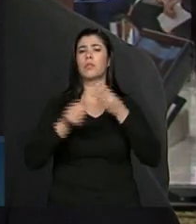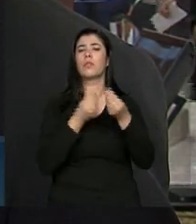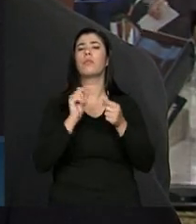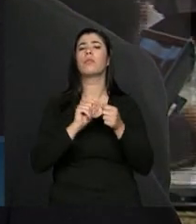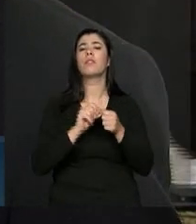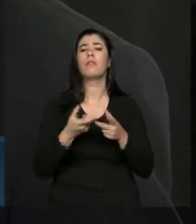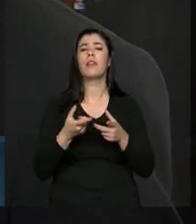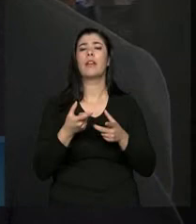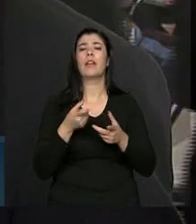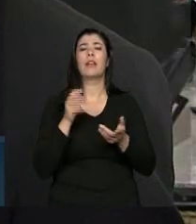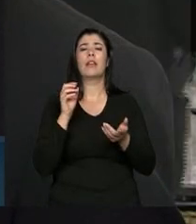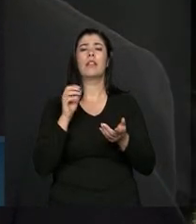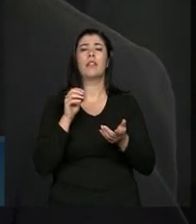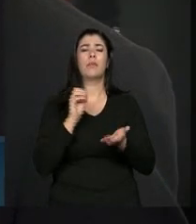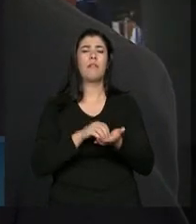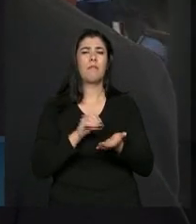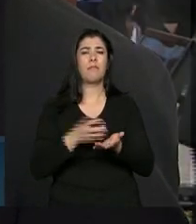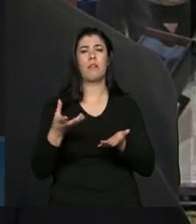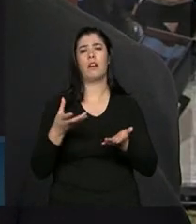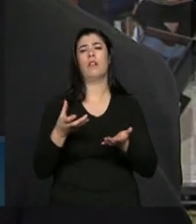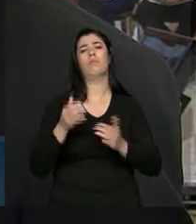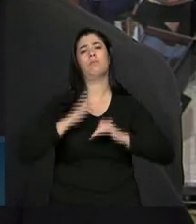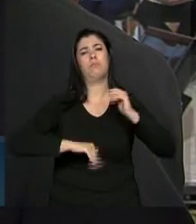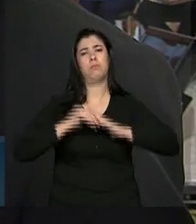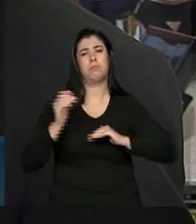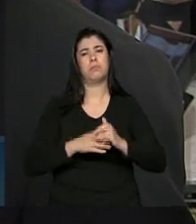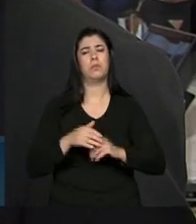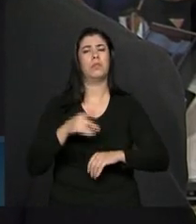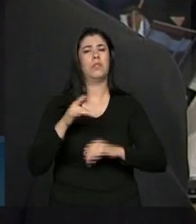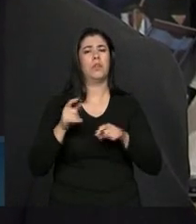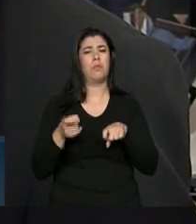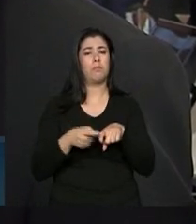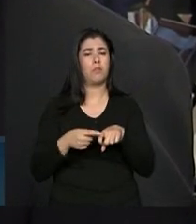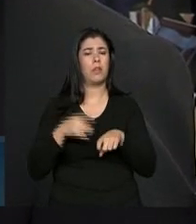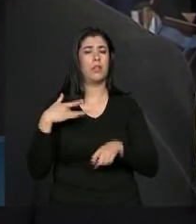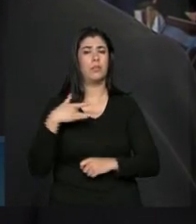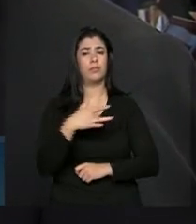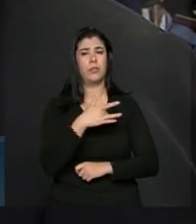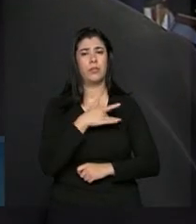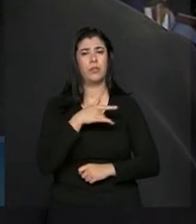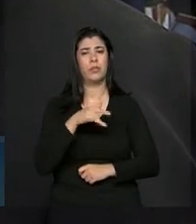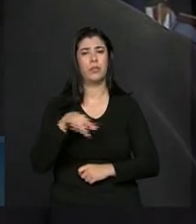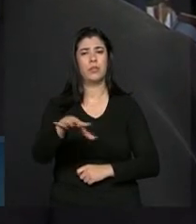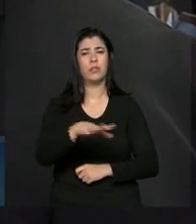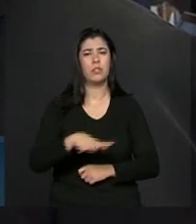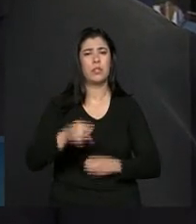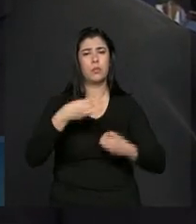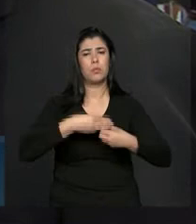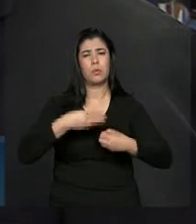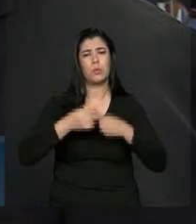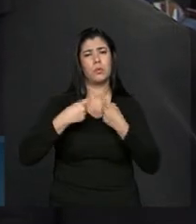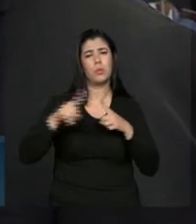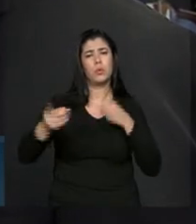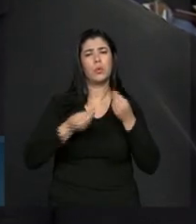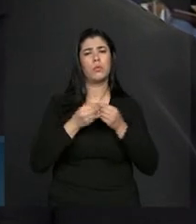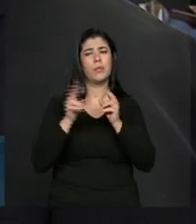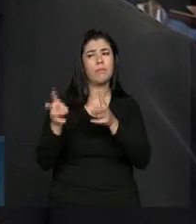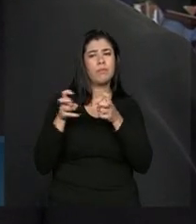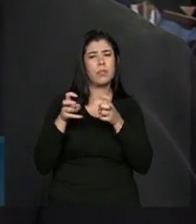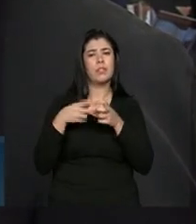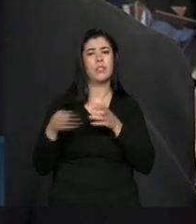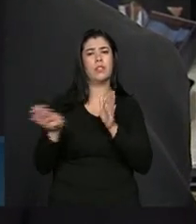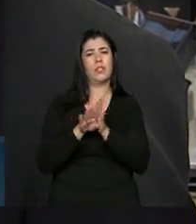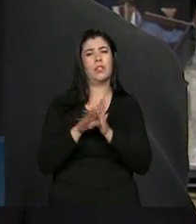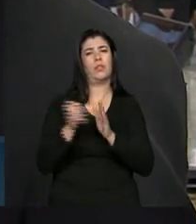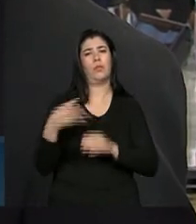a carência, e acabar com a carência de profissionais nessas áreas, às vezes, mais complicadas, de atrair profissionais? Eu acredito